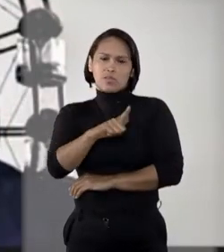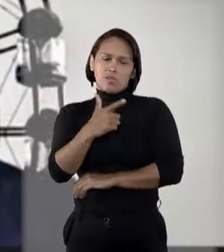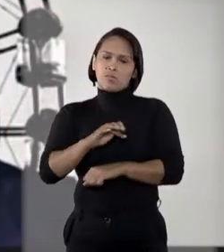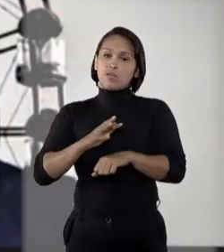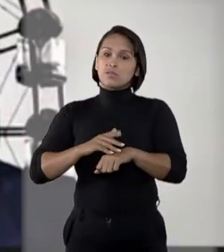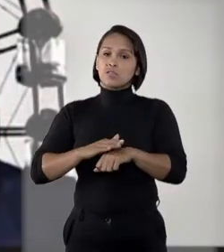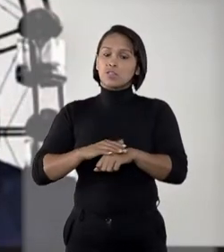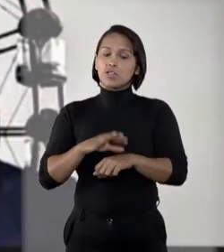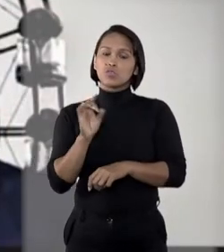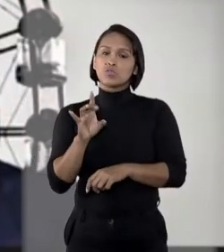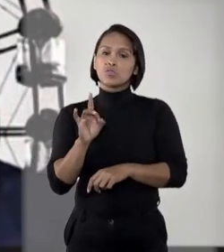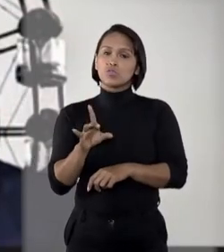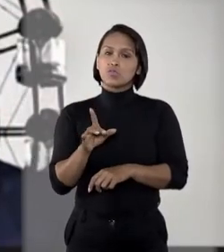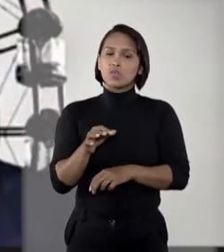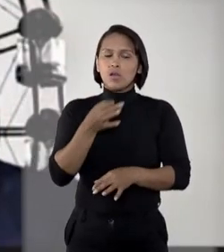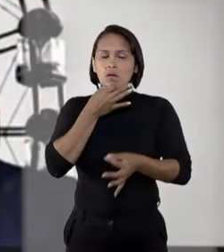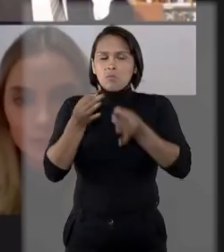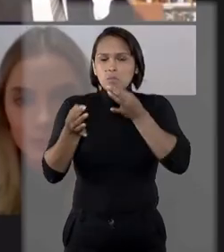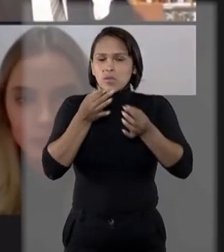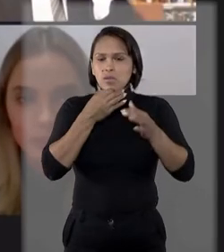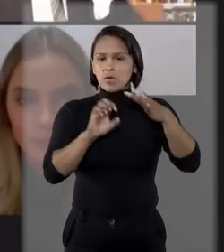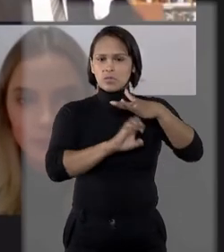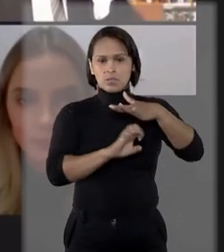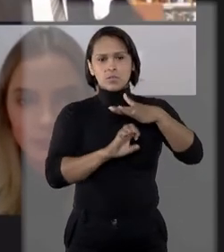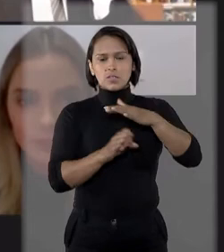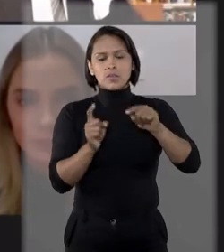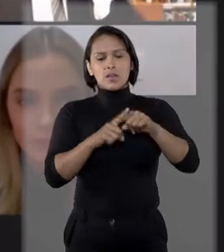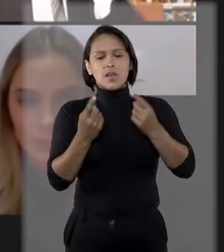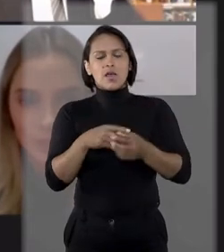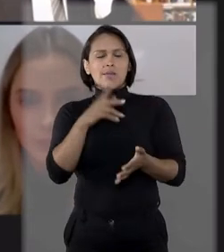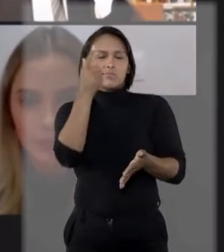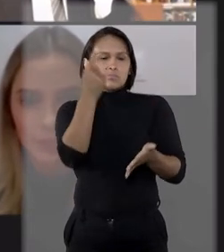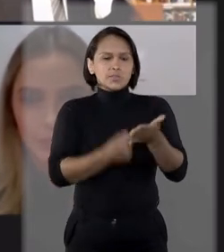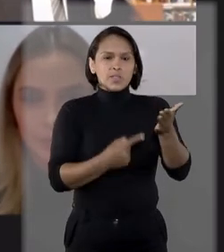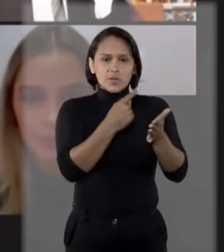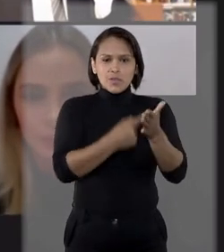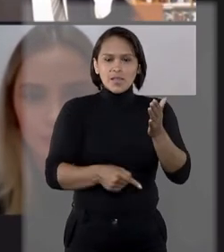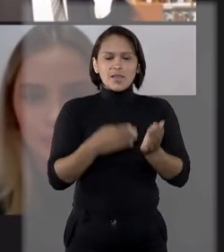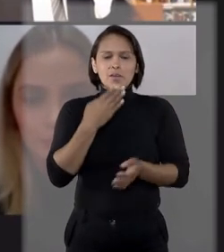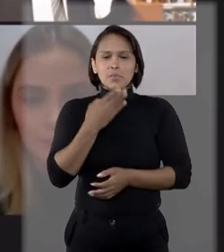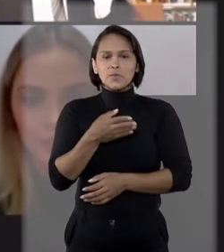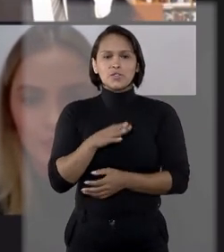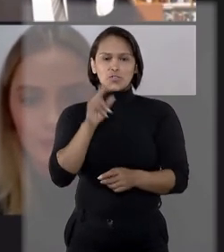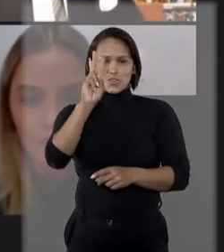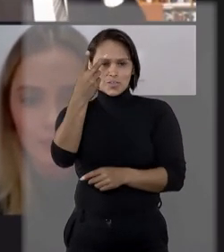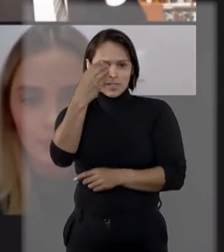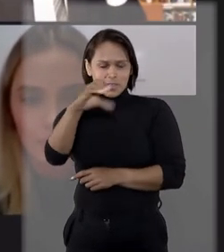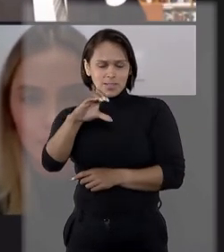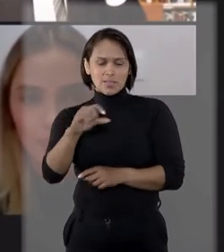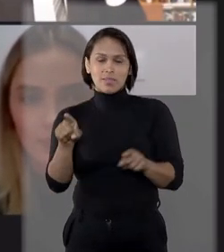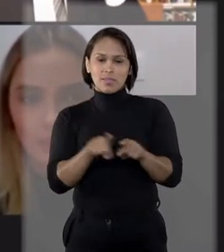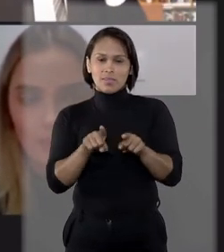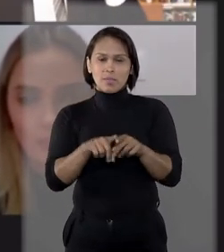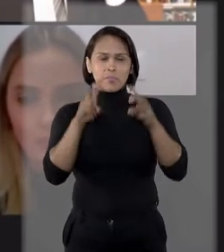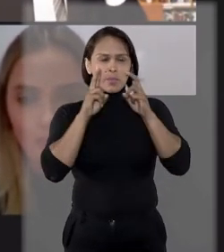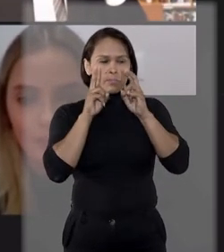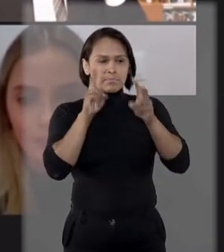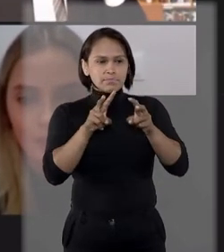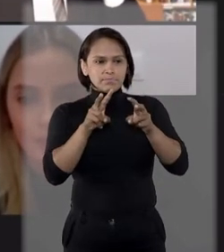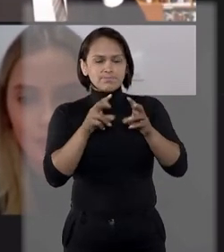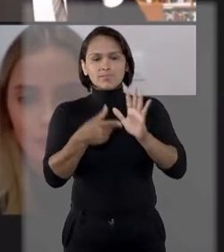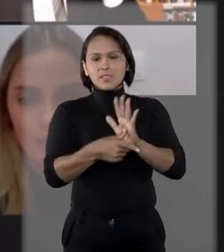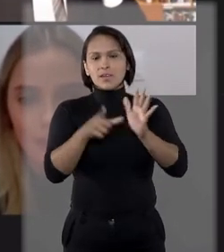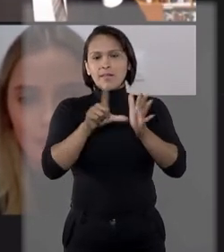saúde, apenas as queixas do empresário. Ao negar o pedido de abescorpos, a sexta turma também observou o descumprimento das medidas